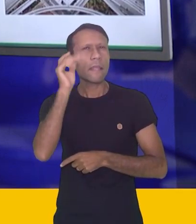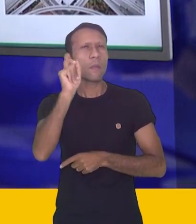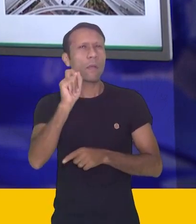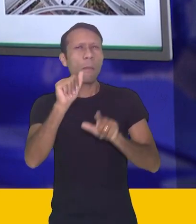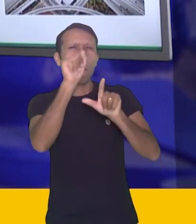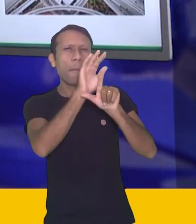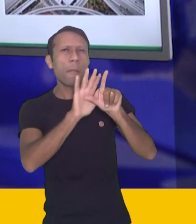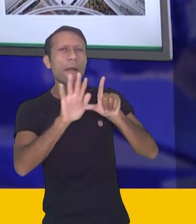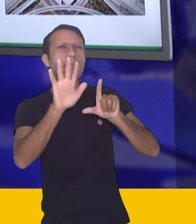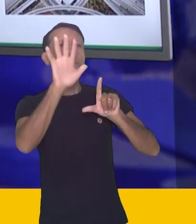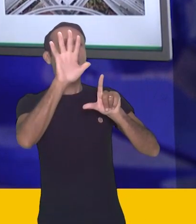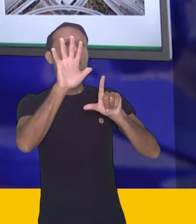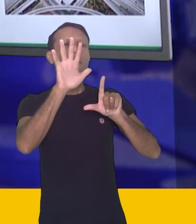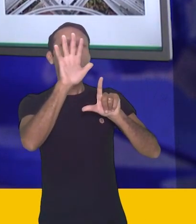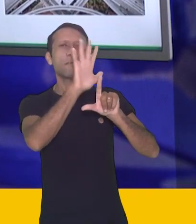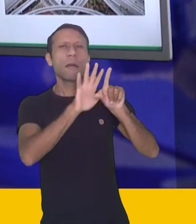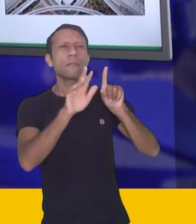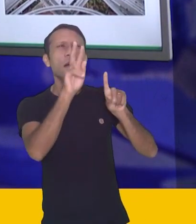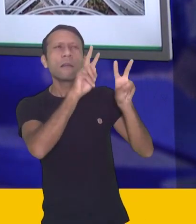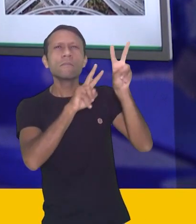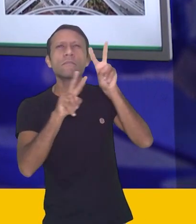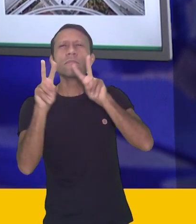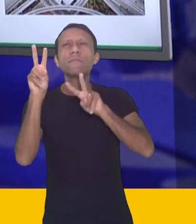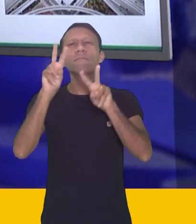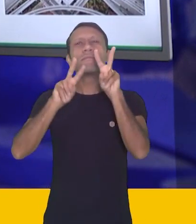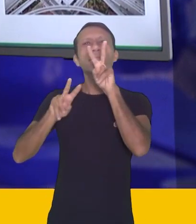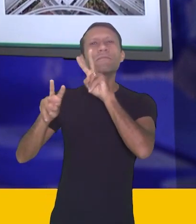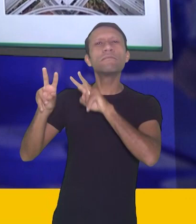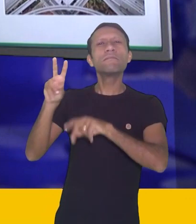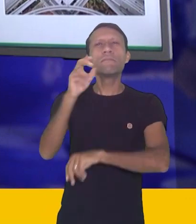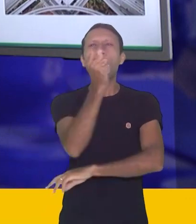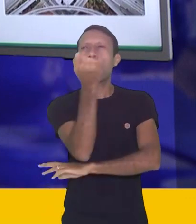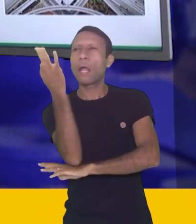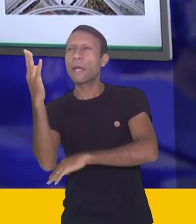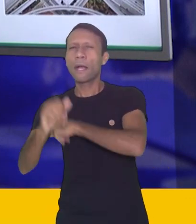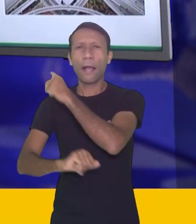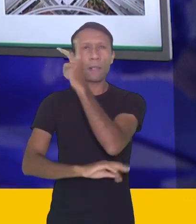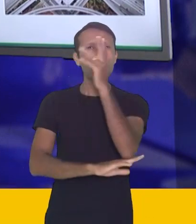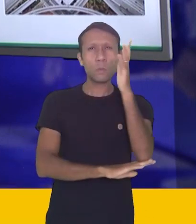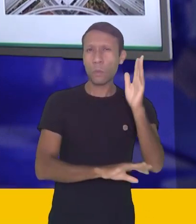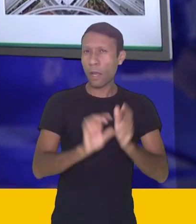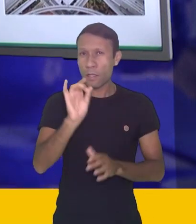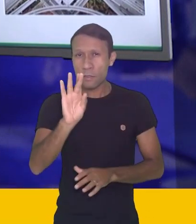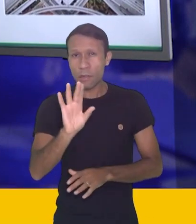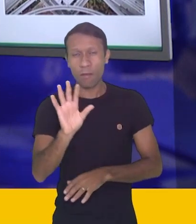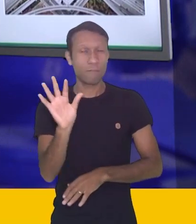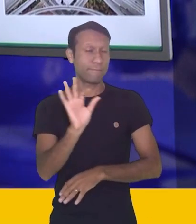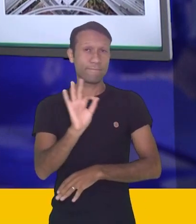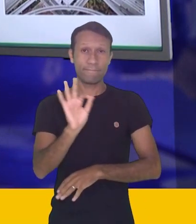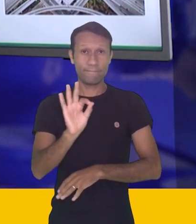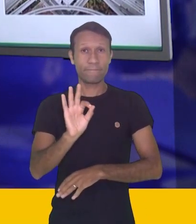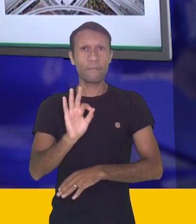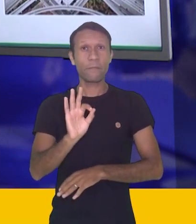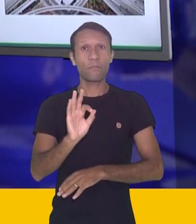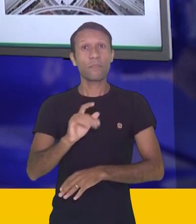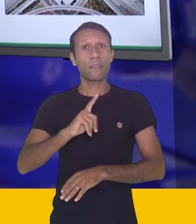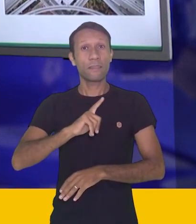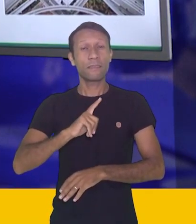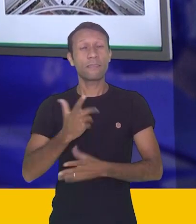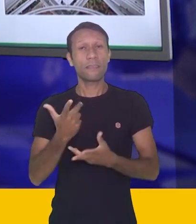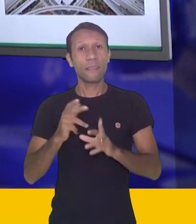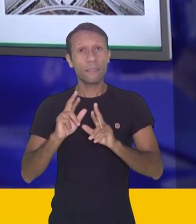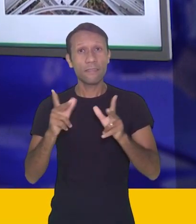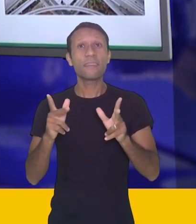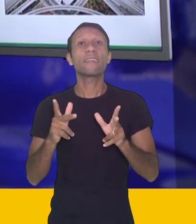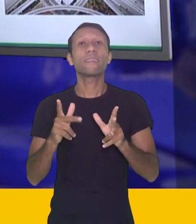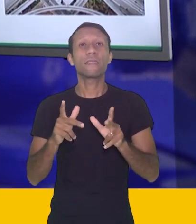Paisagem não é somente uma paisagem natural, não é uma floresta, não é um jardim, não é um bosque, tá? A paisagem,